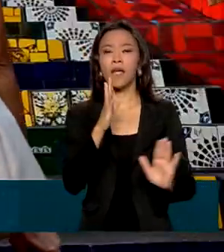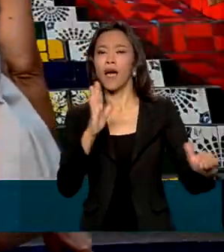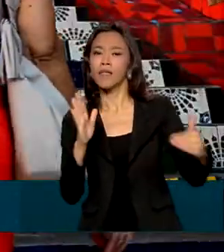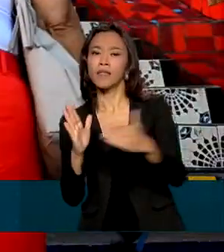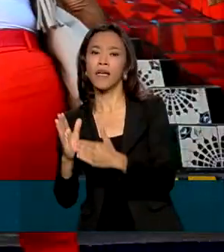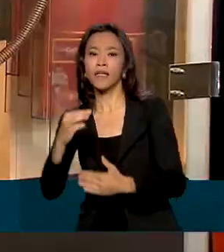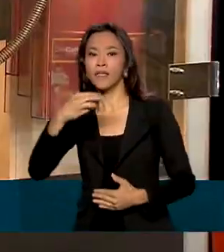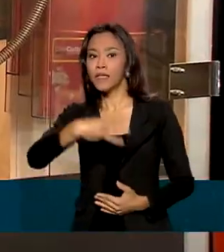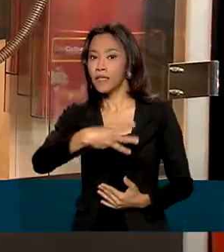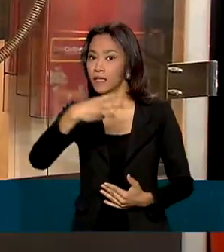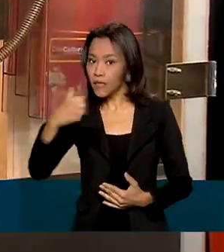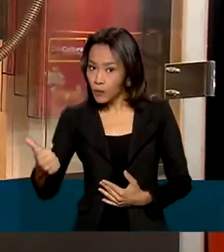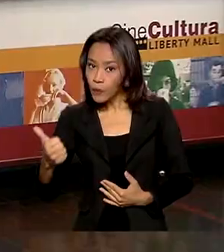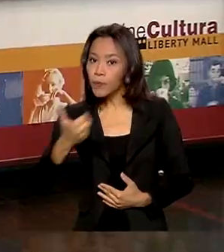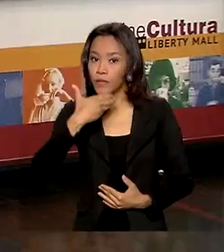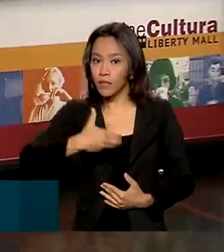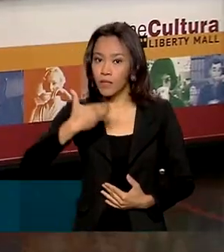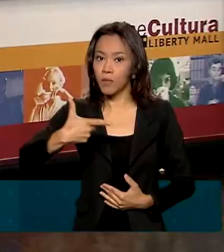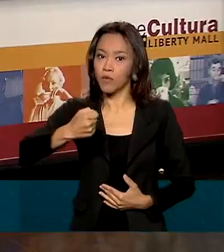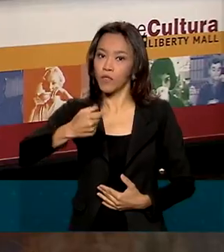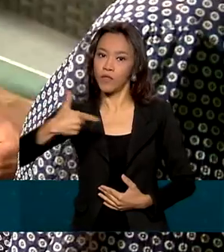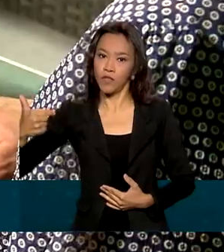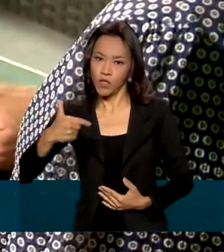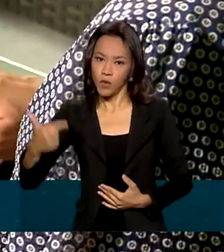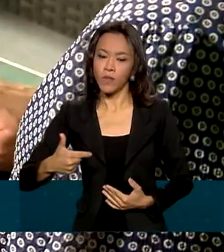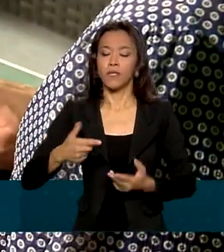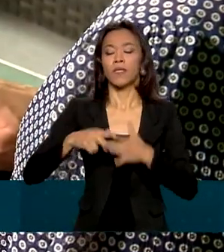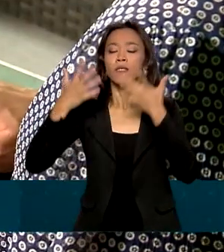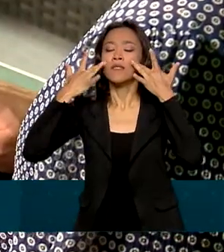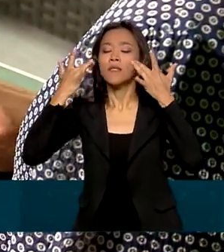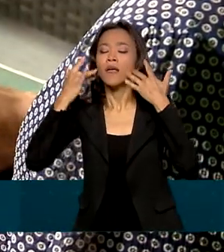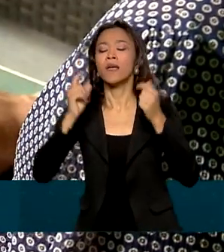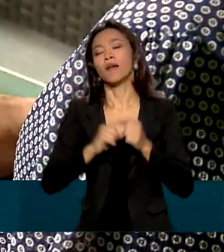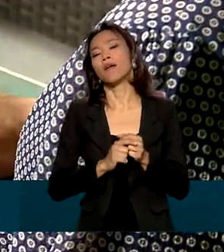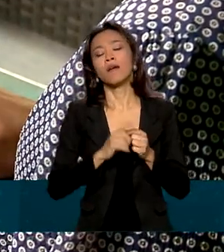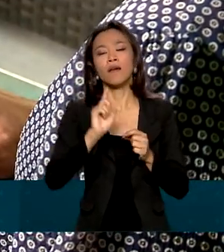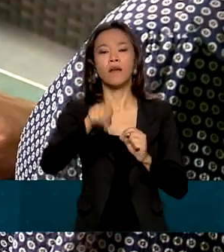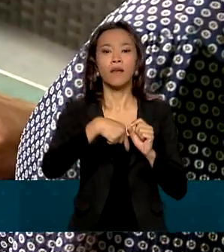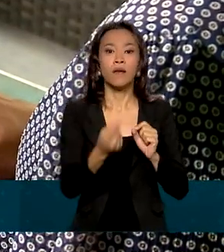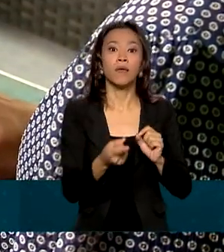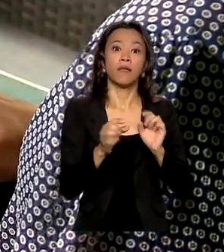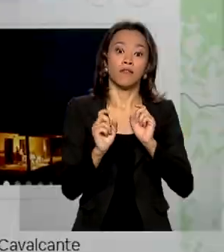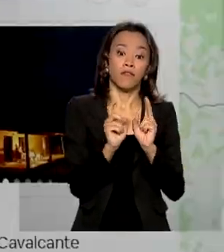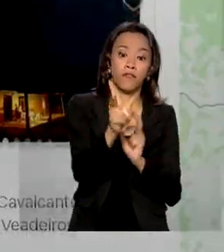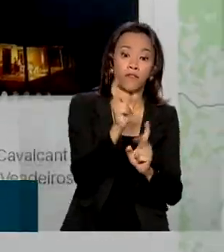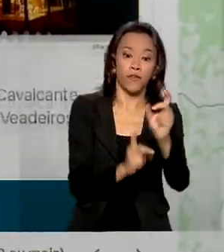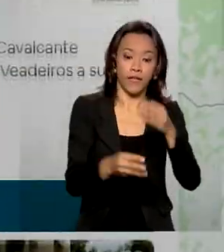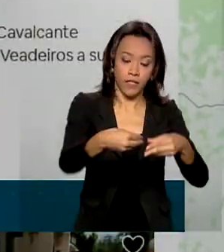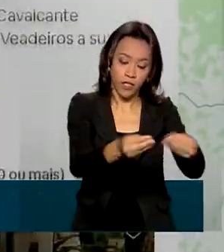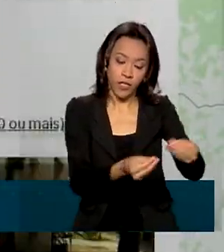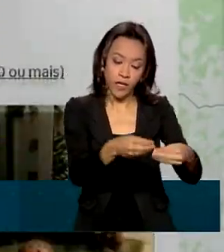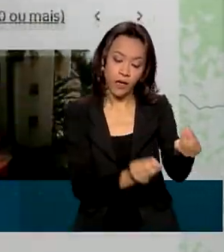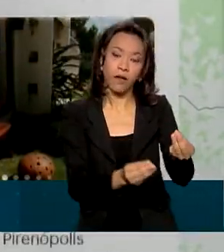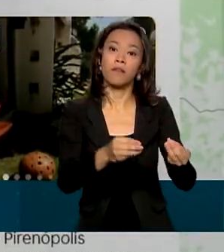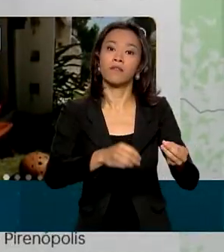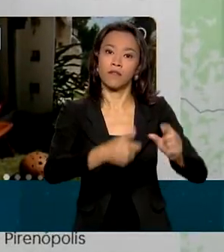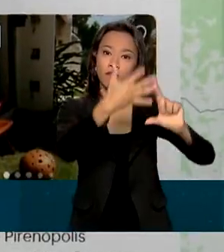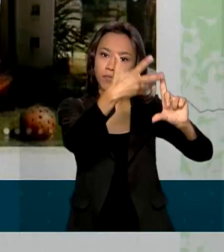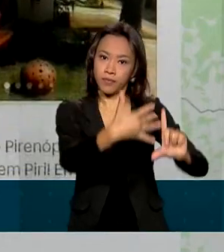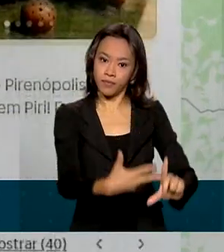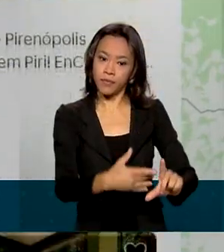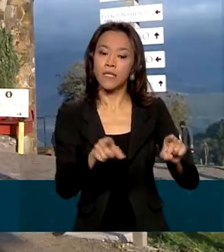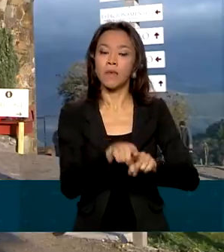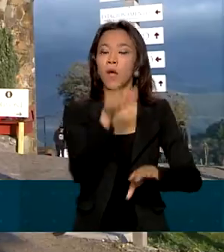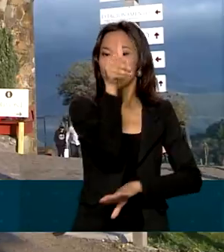dezembro de 2022, cinemas, teatros, vendas de ingressos online, meios de hospedagem e